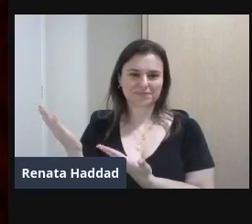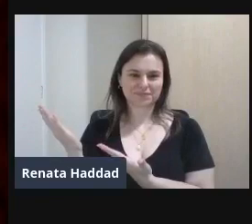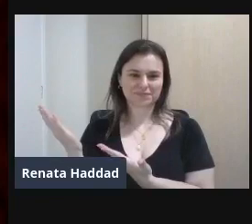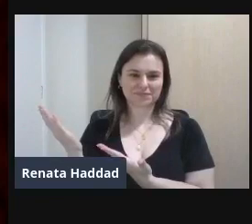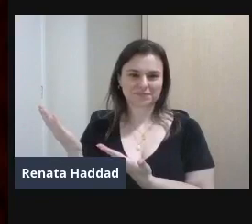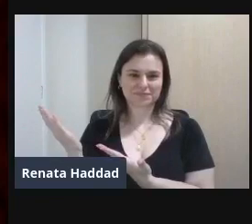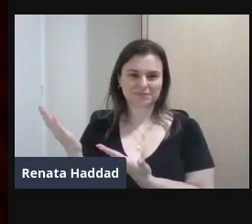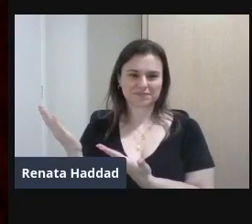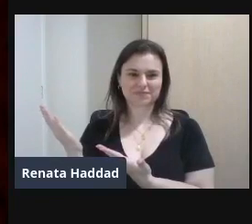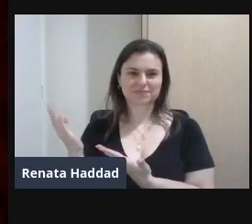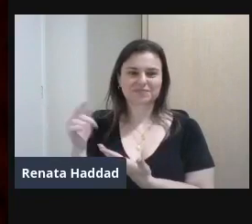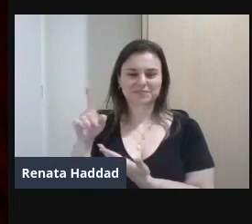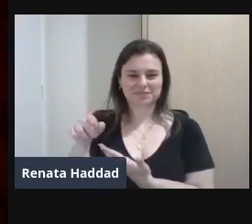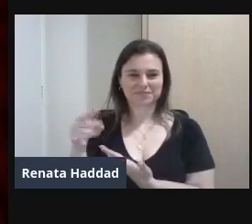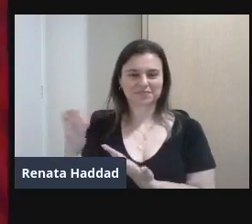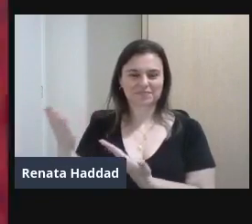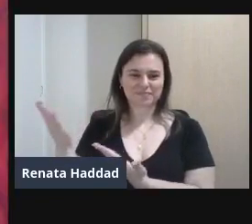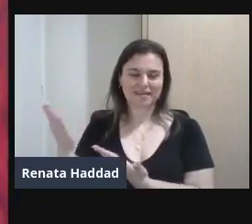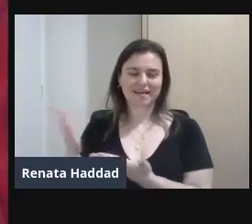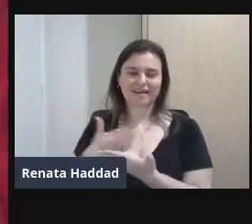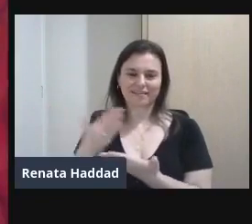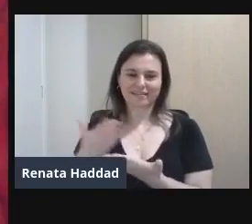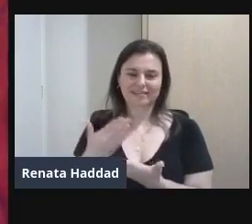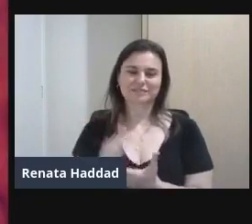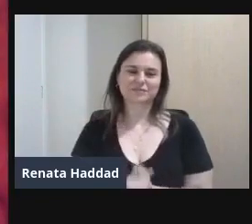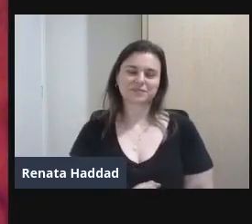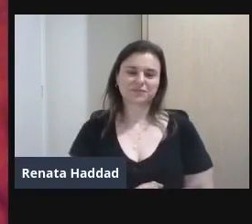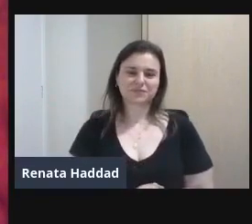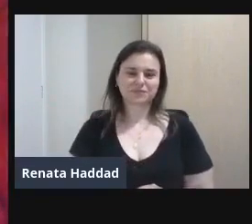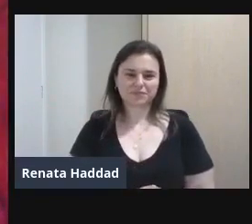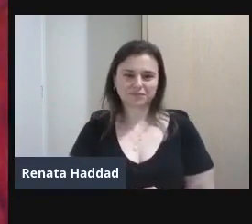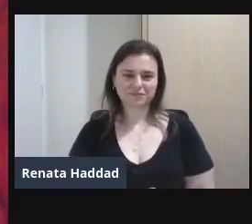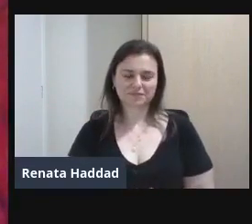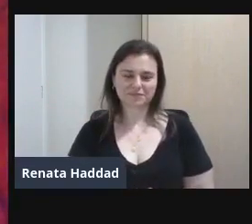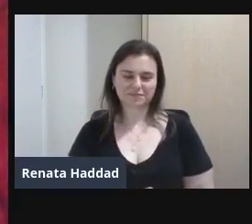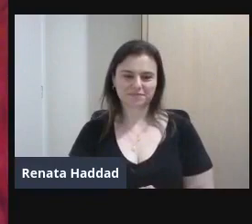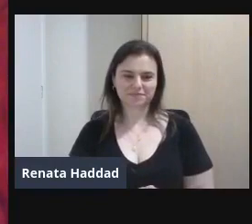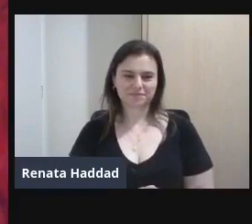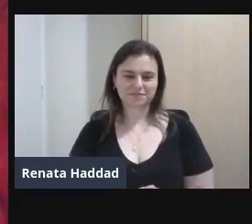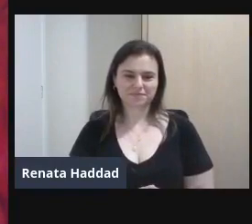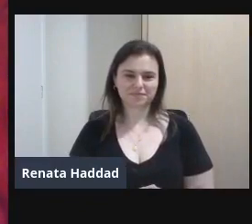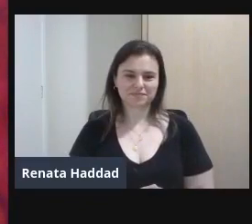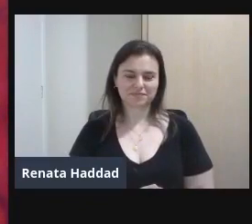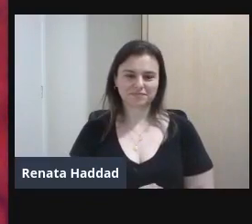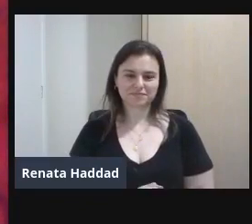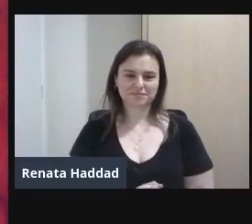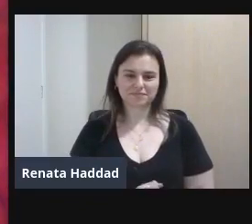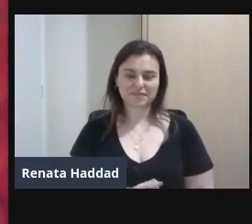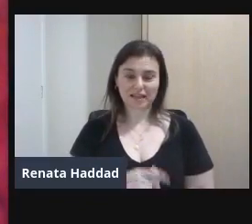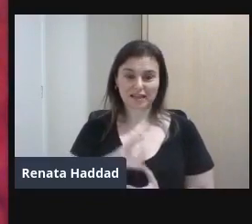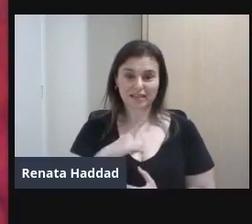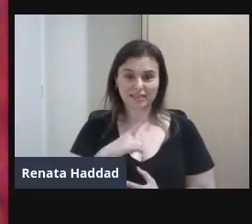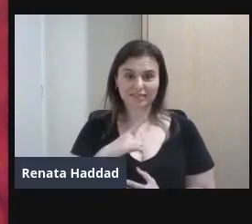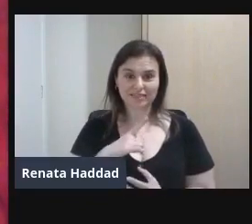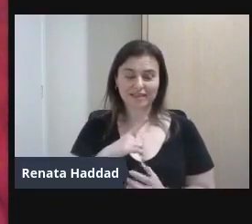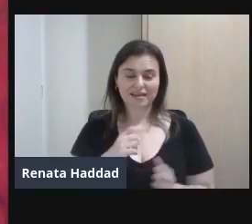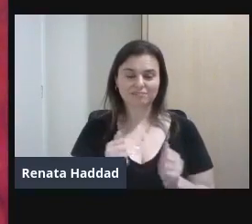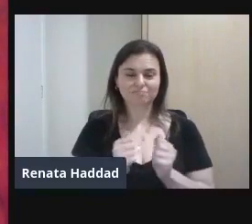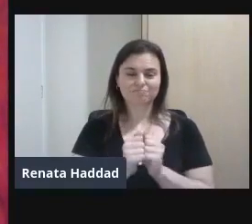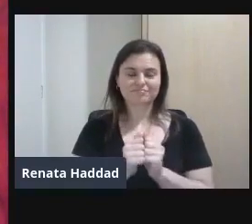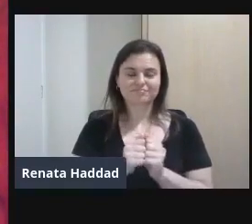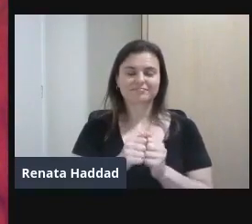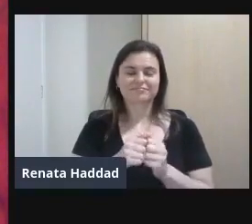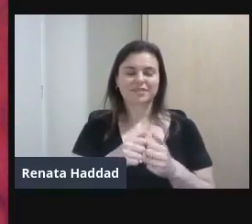Contos Contos De amor Rasgados Essa Essa Essa coletânea Aqui de contos Sai para a editora